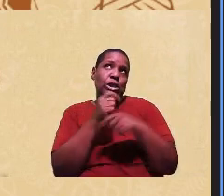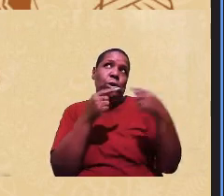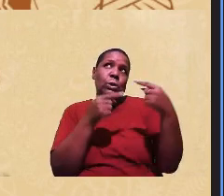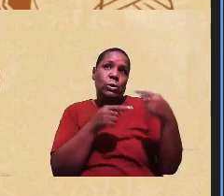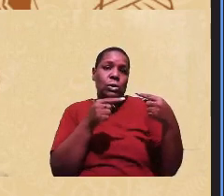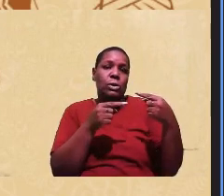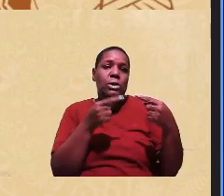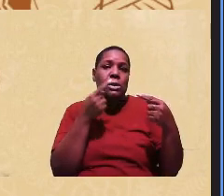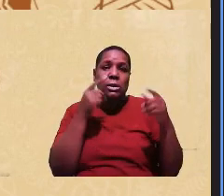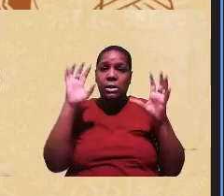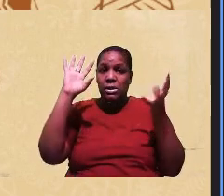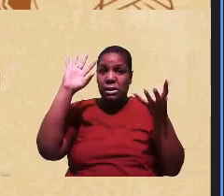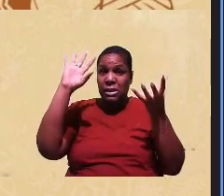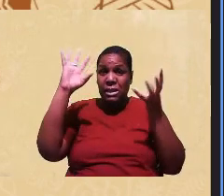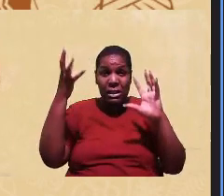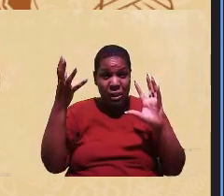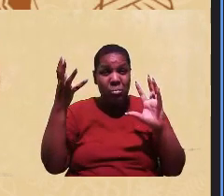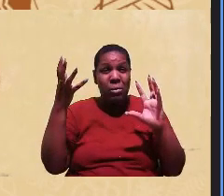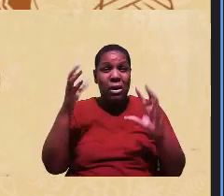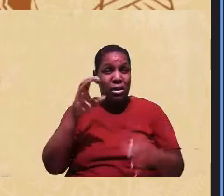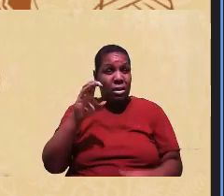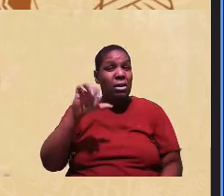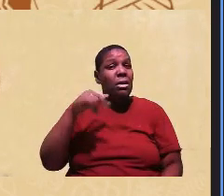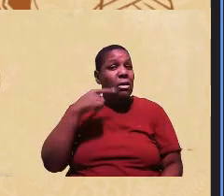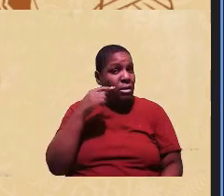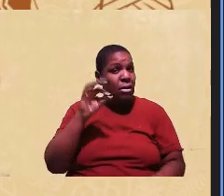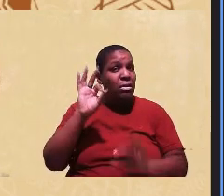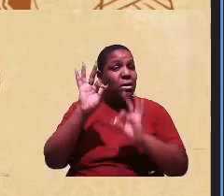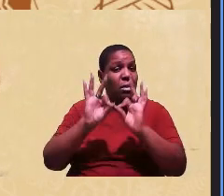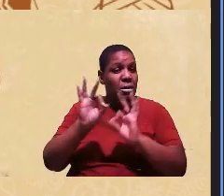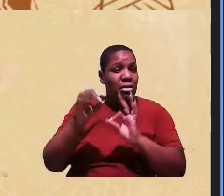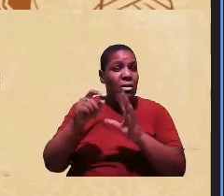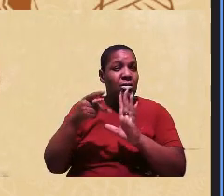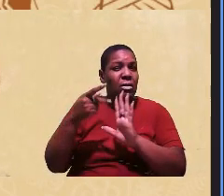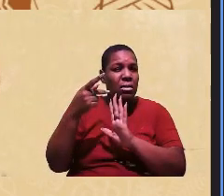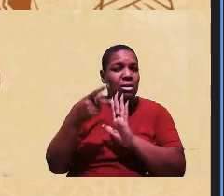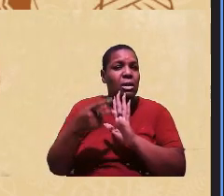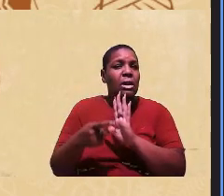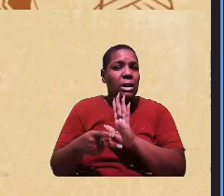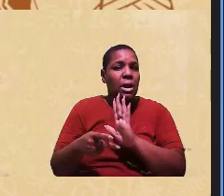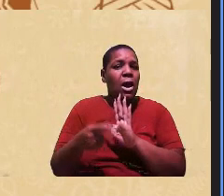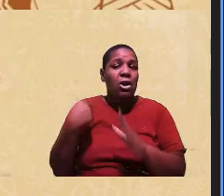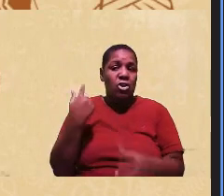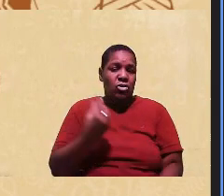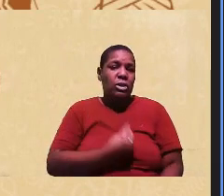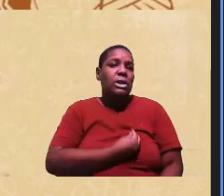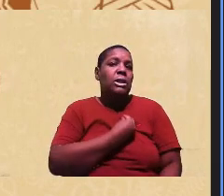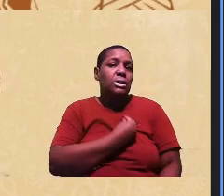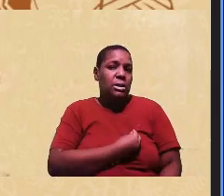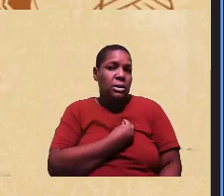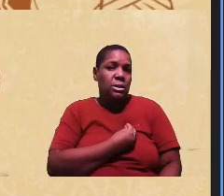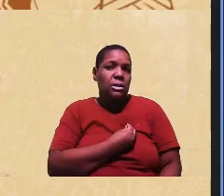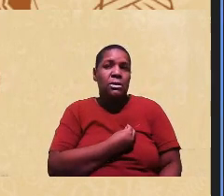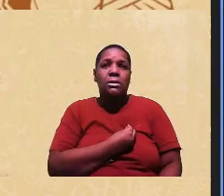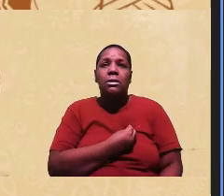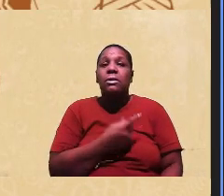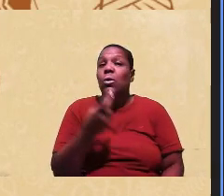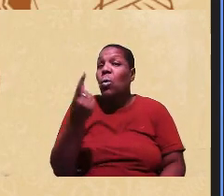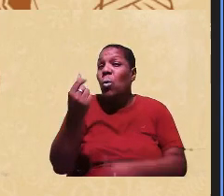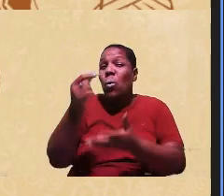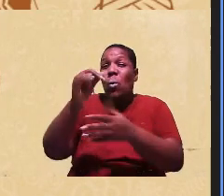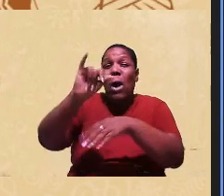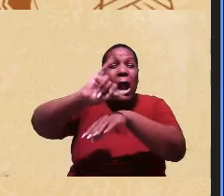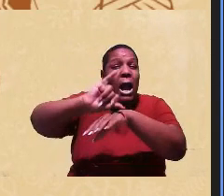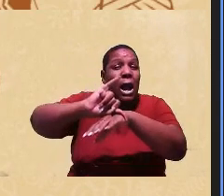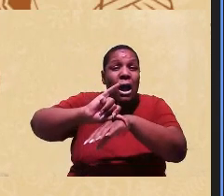climáticas o projeto societário que nós estamos vivenciando não dá o capitalismo ele está em